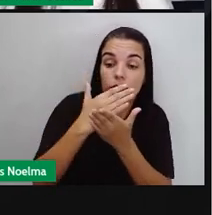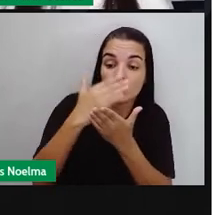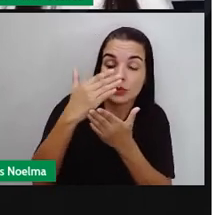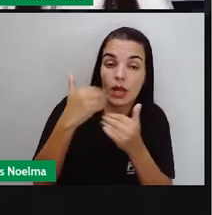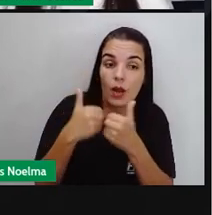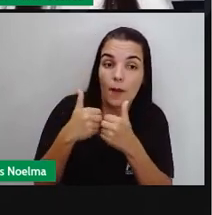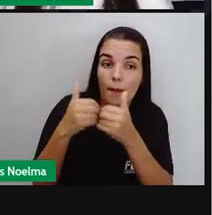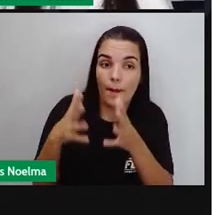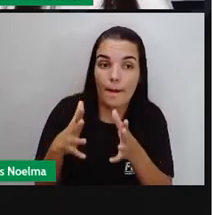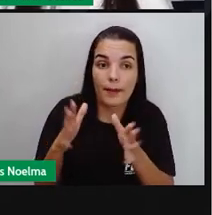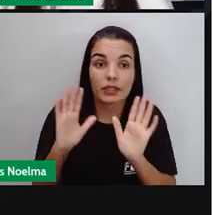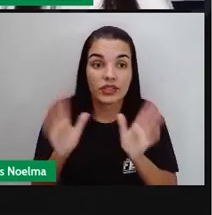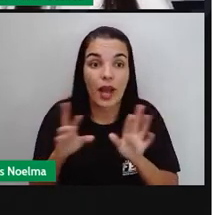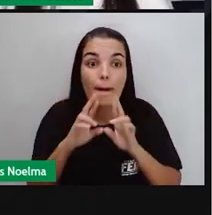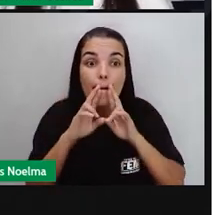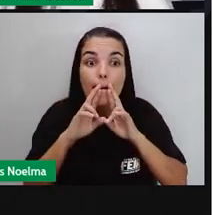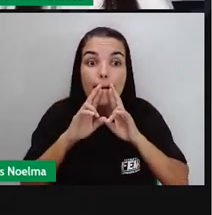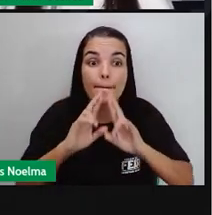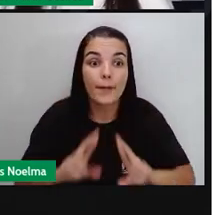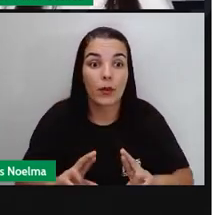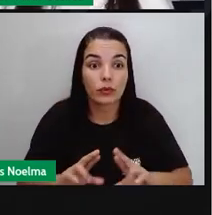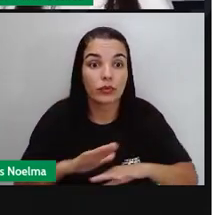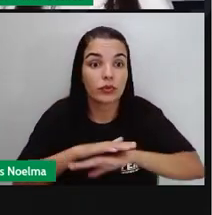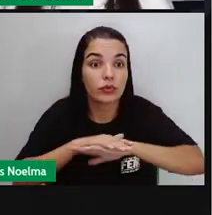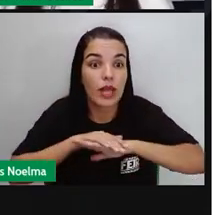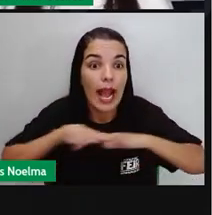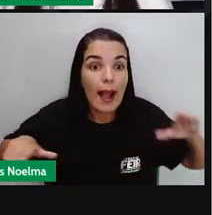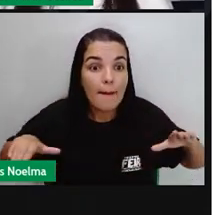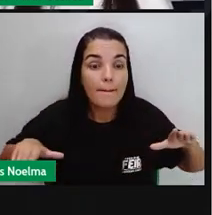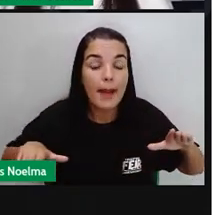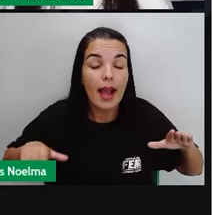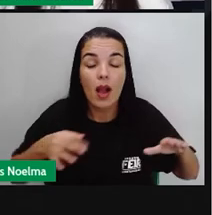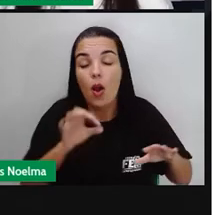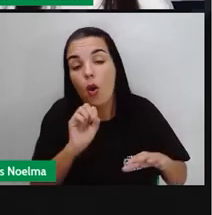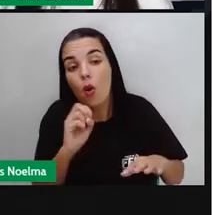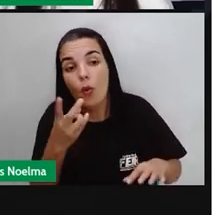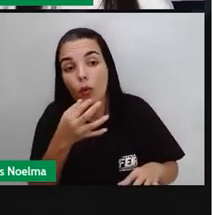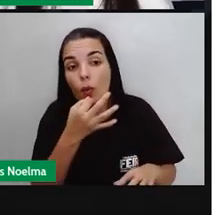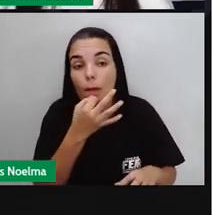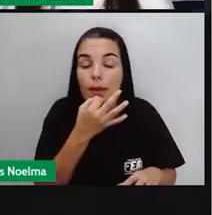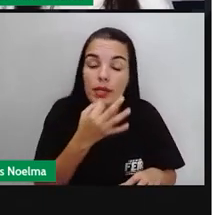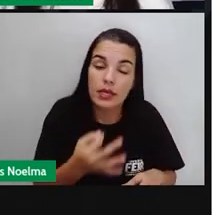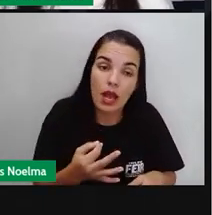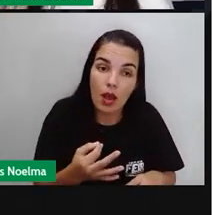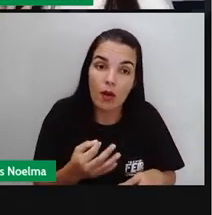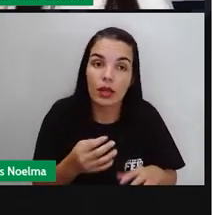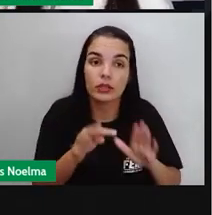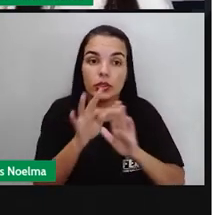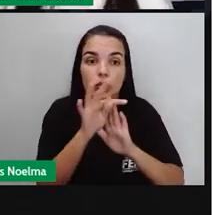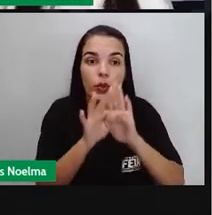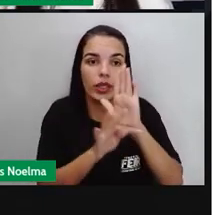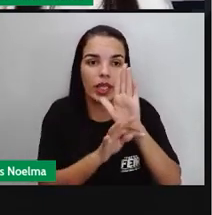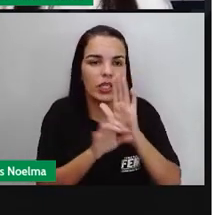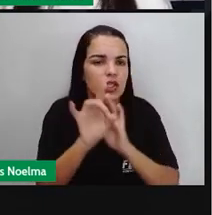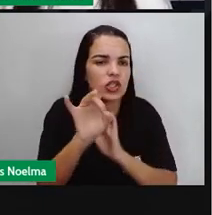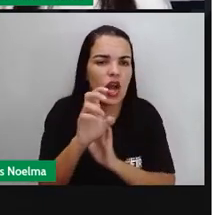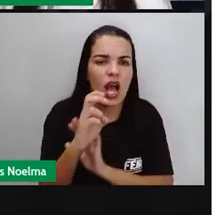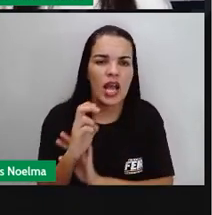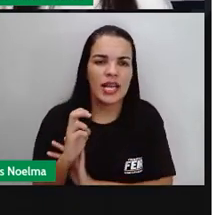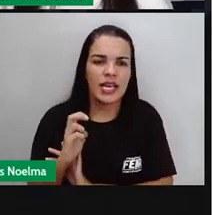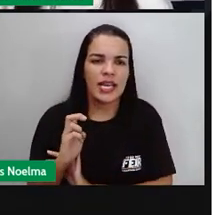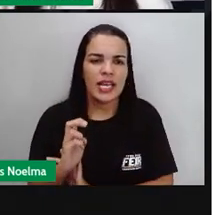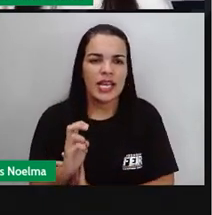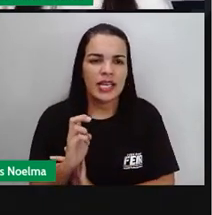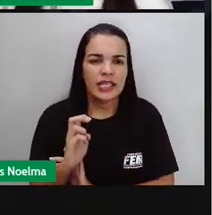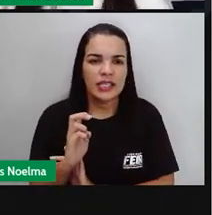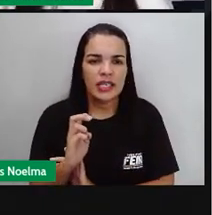uma solução para o conflito. Ou de uma opinião sobre o que foi exposto. Apenas cinco linhas para você